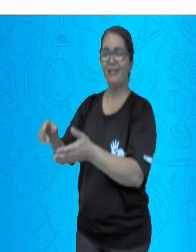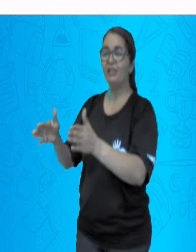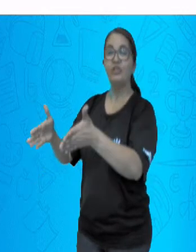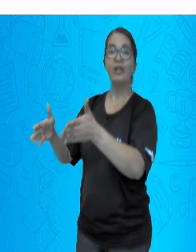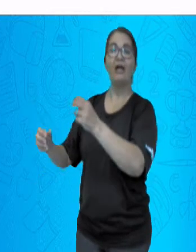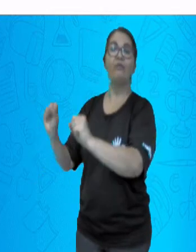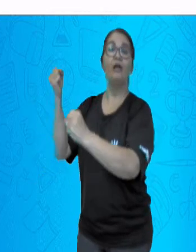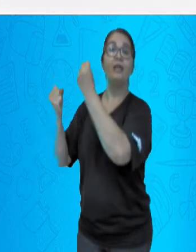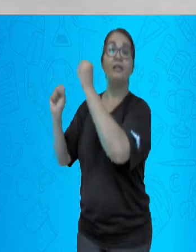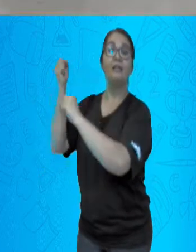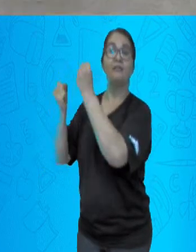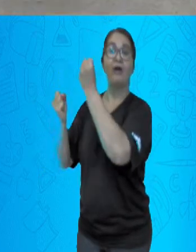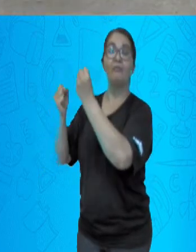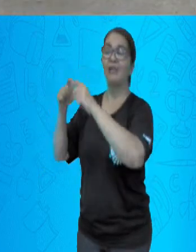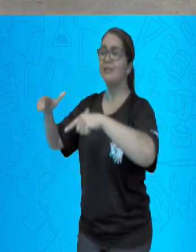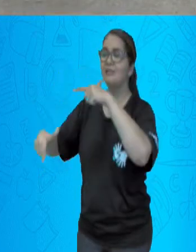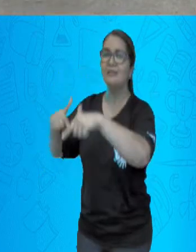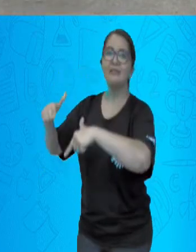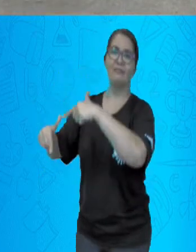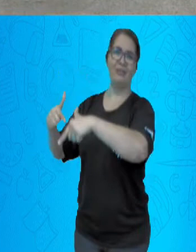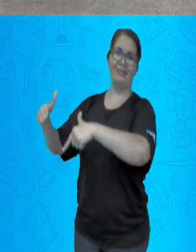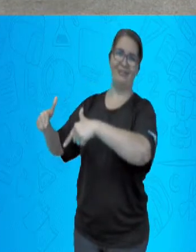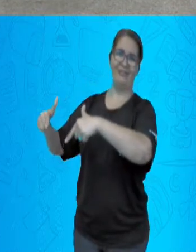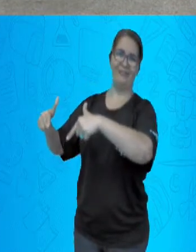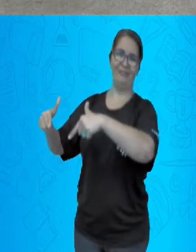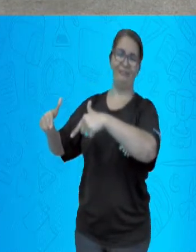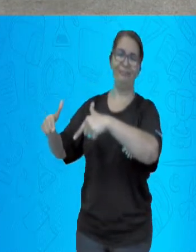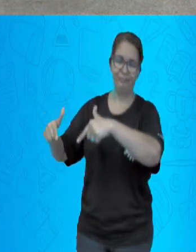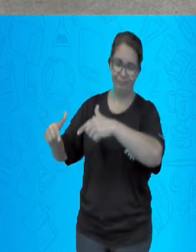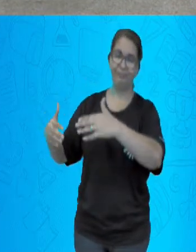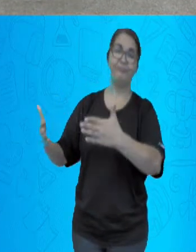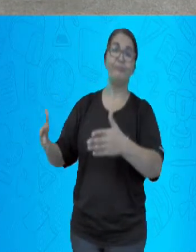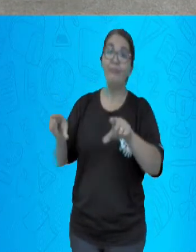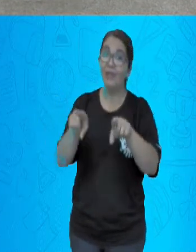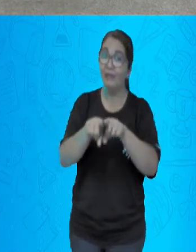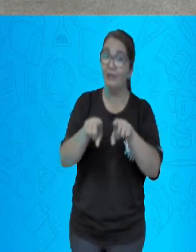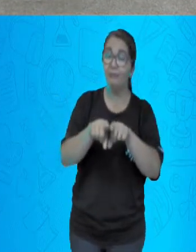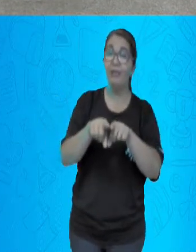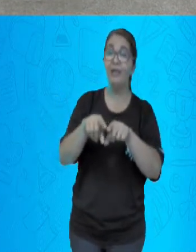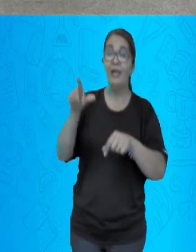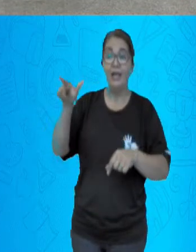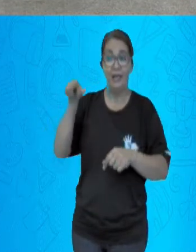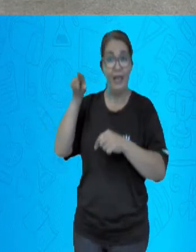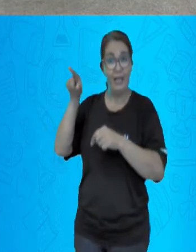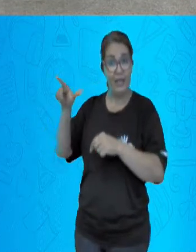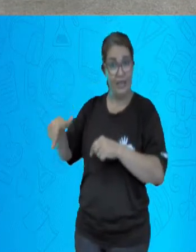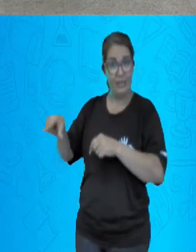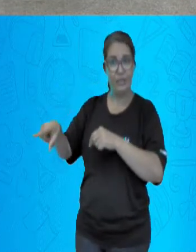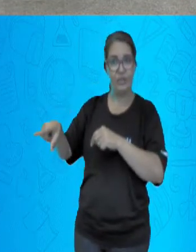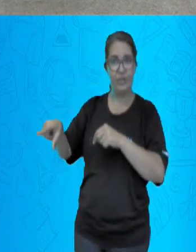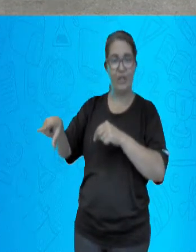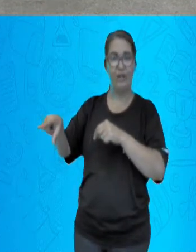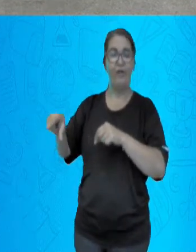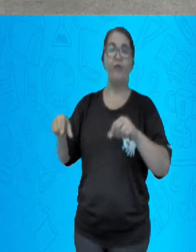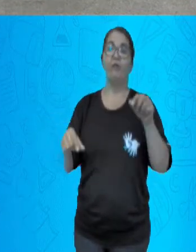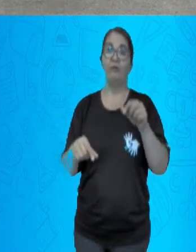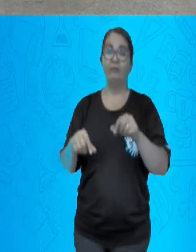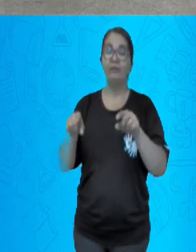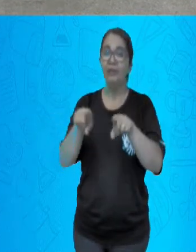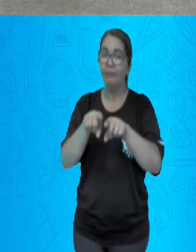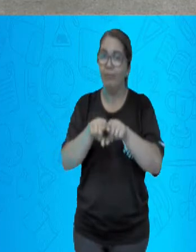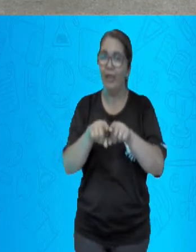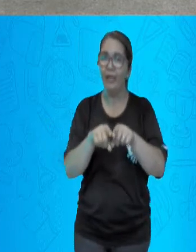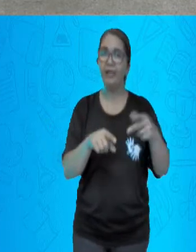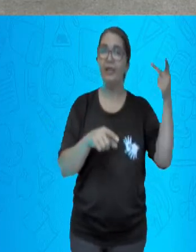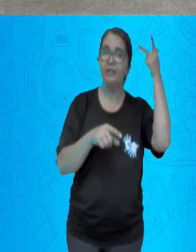também eles entraram mais à frente nas fábricas. Este estado de São Paulo dominava a produção de café